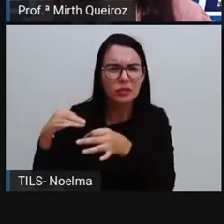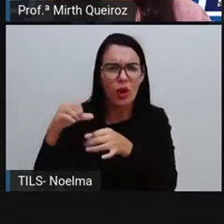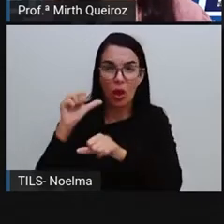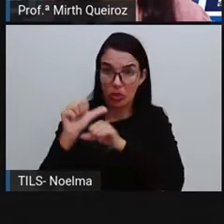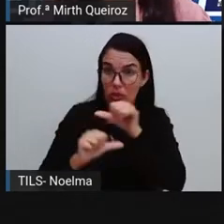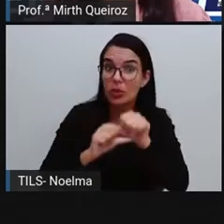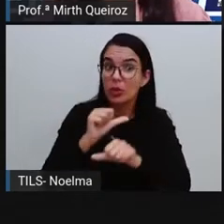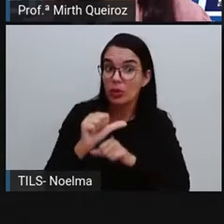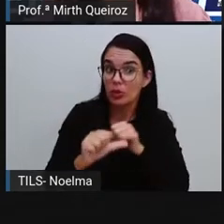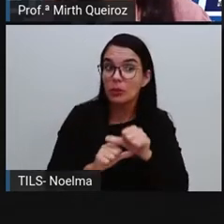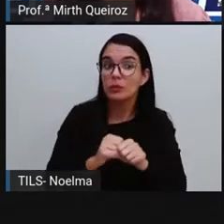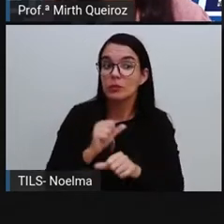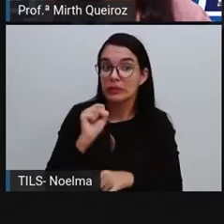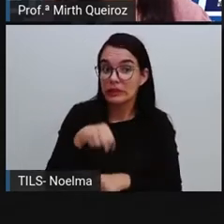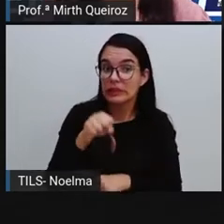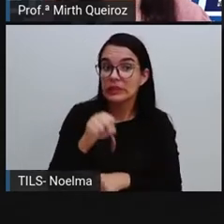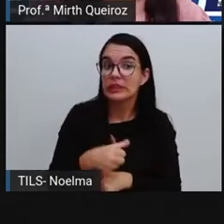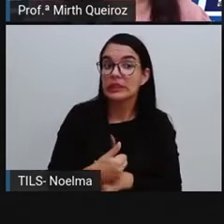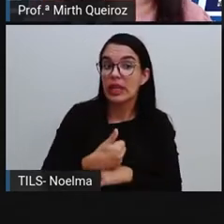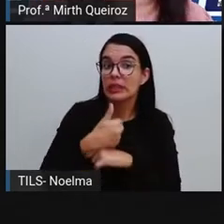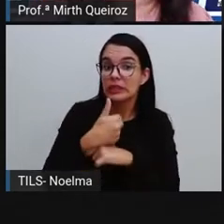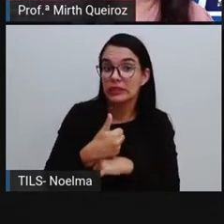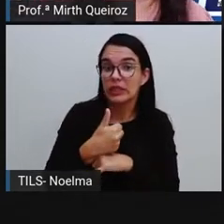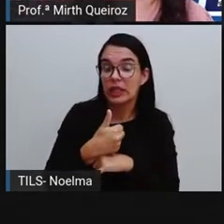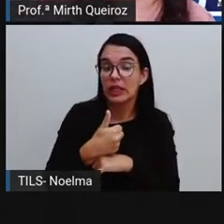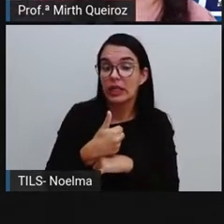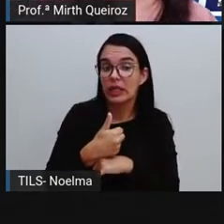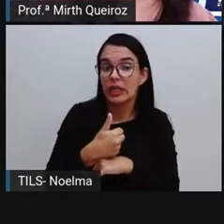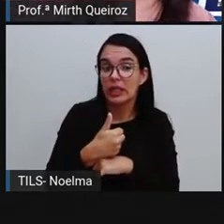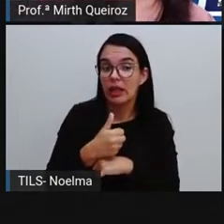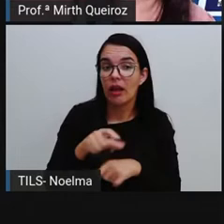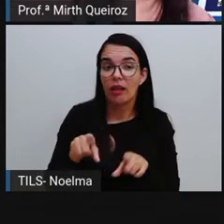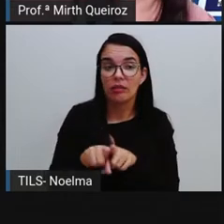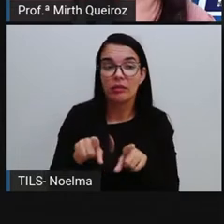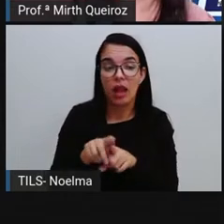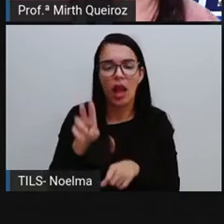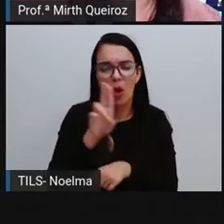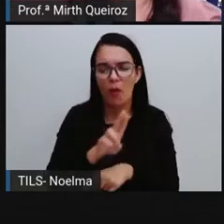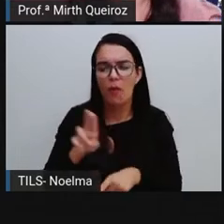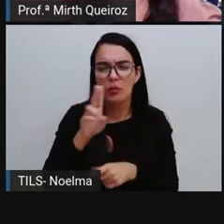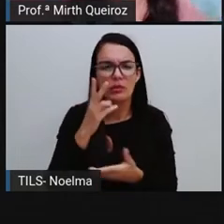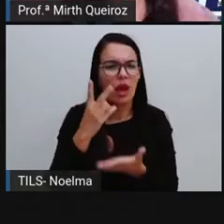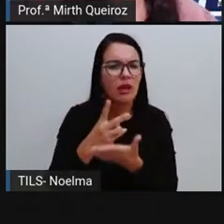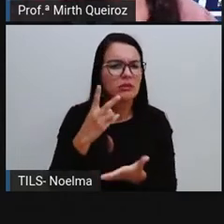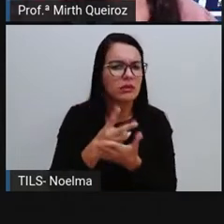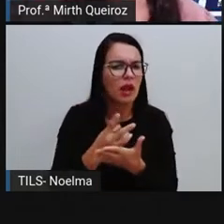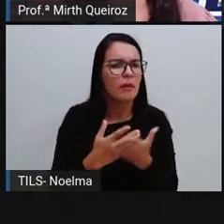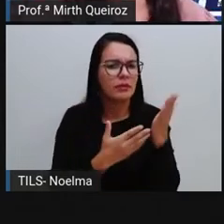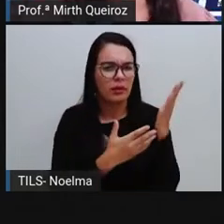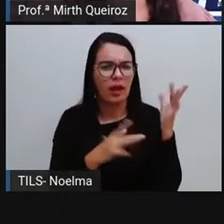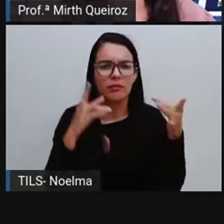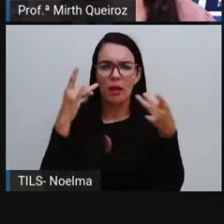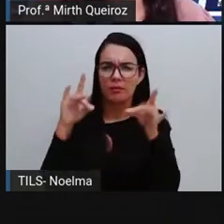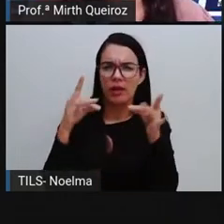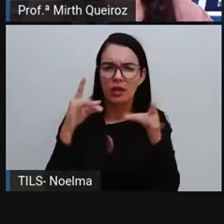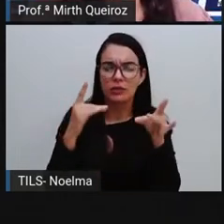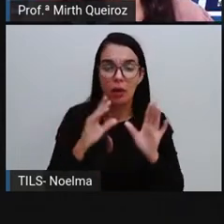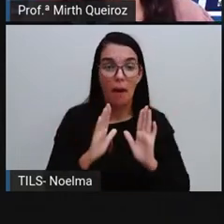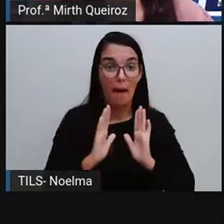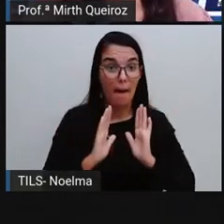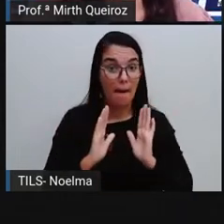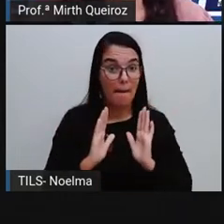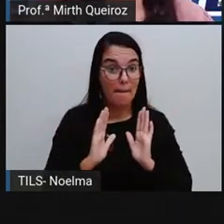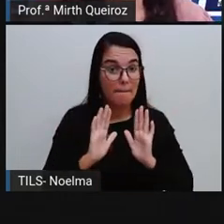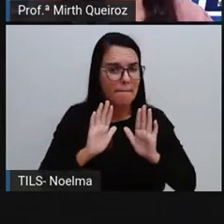ele trouxe muitas coisas positivas para a gente. A gente utiliza constantemente o plástico. Mas será que só trouxe